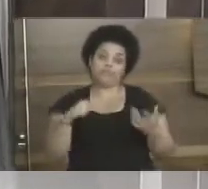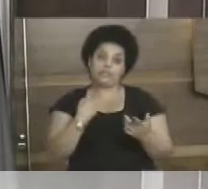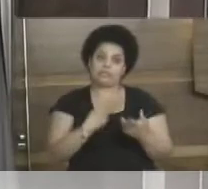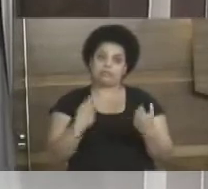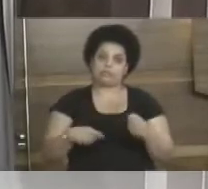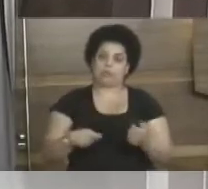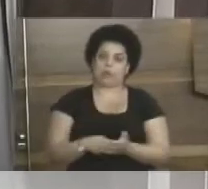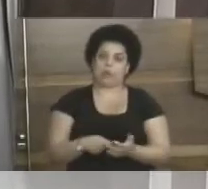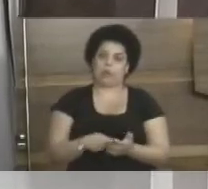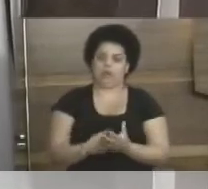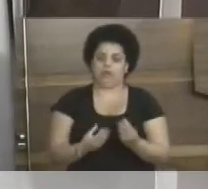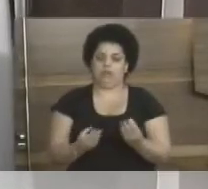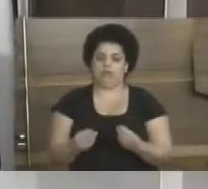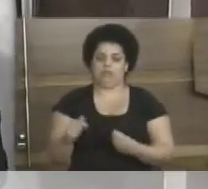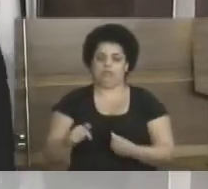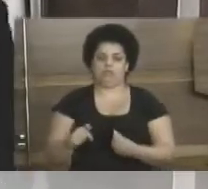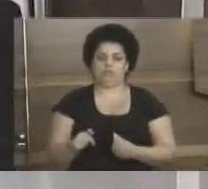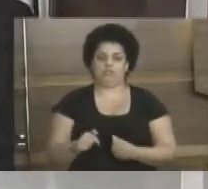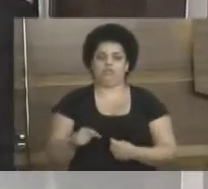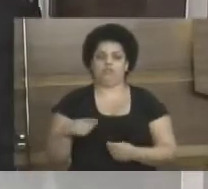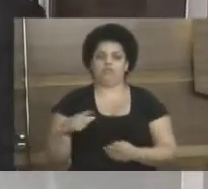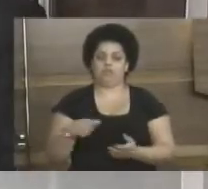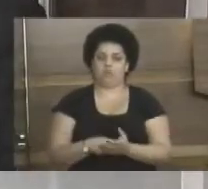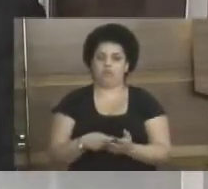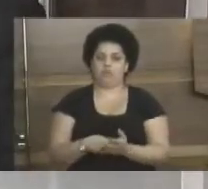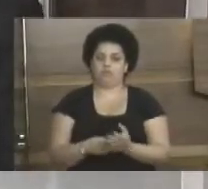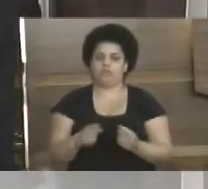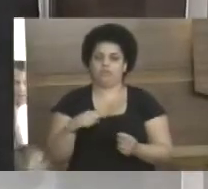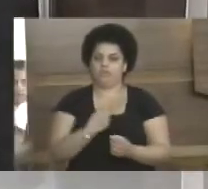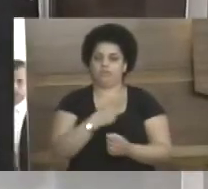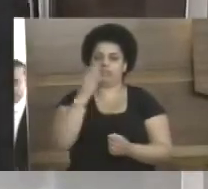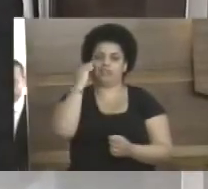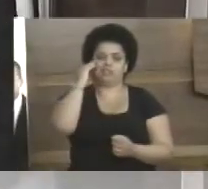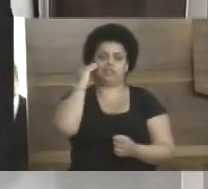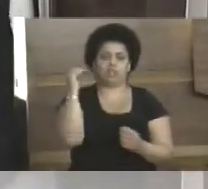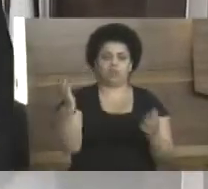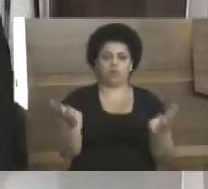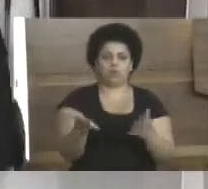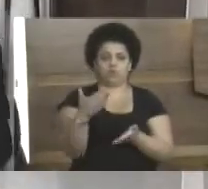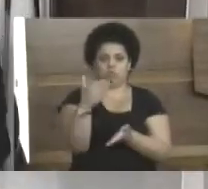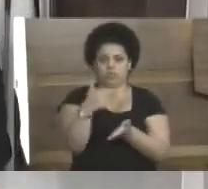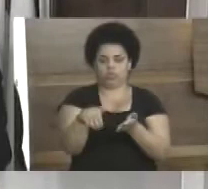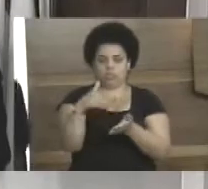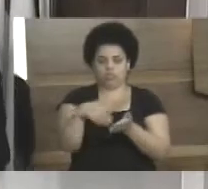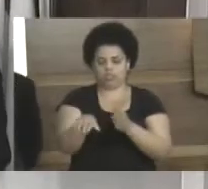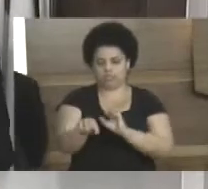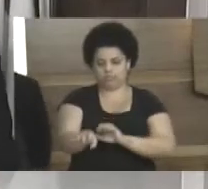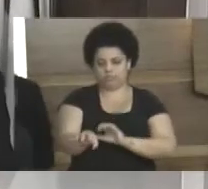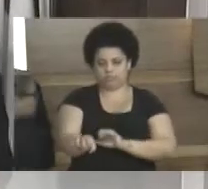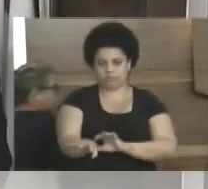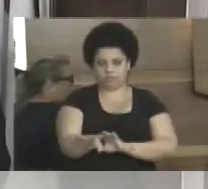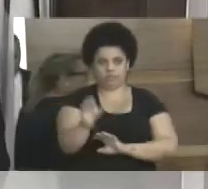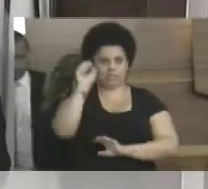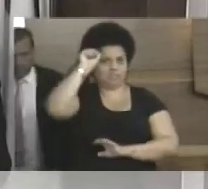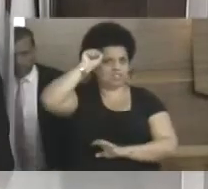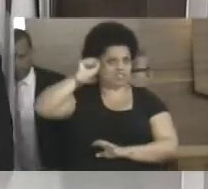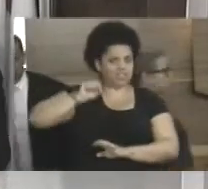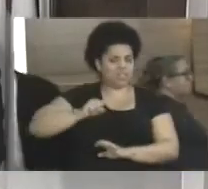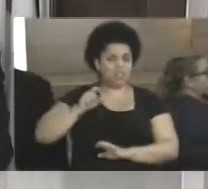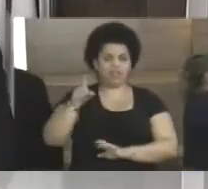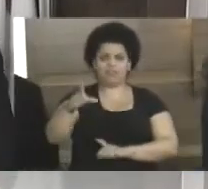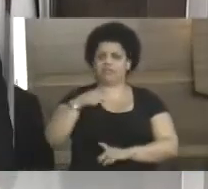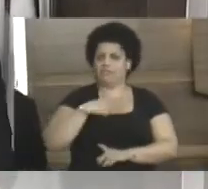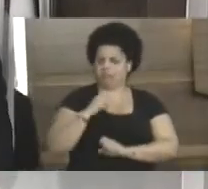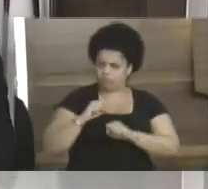temos que cobrar isso aqui. Temos que cobrar, porque sabemos que hoje a secretária de educação que ali está, que é a Estela Salomão,